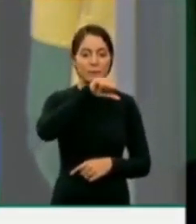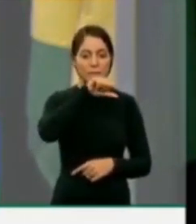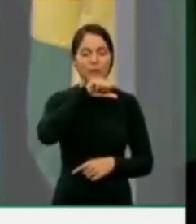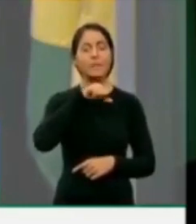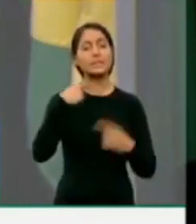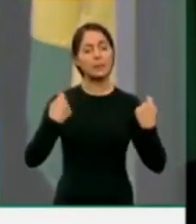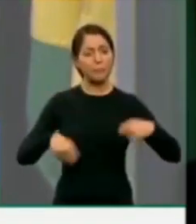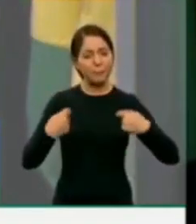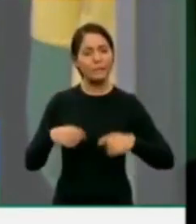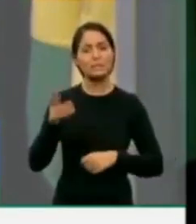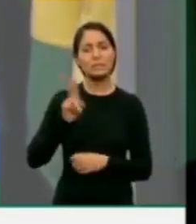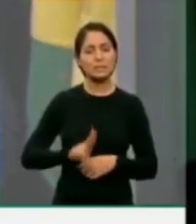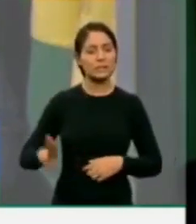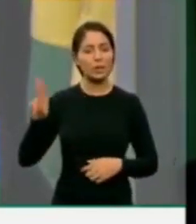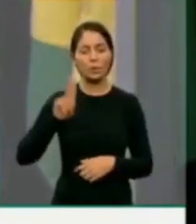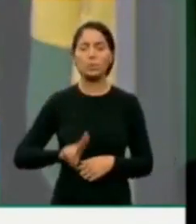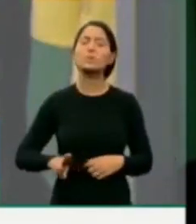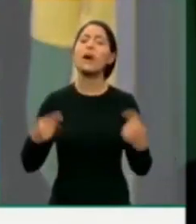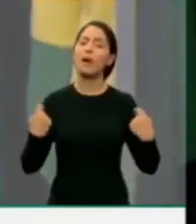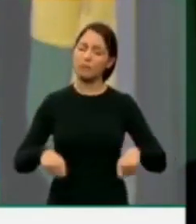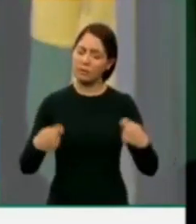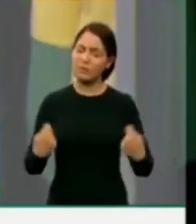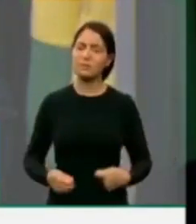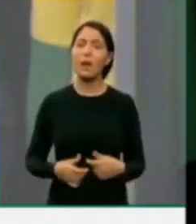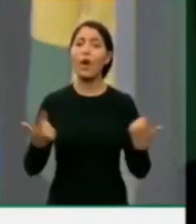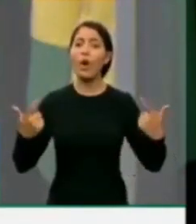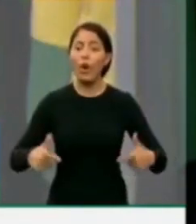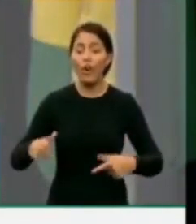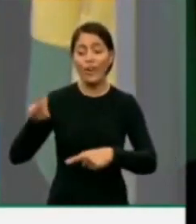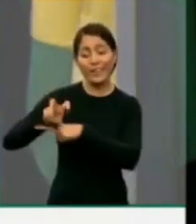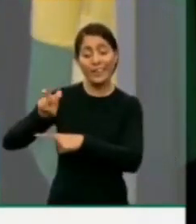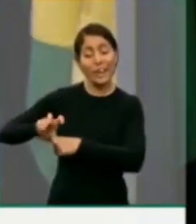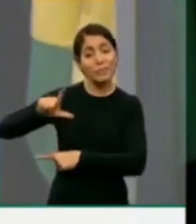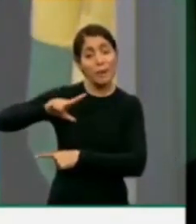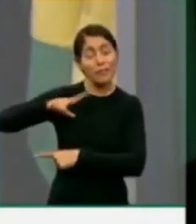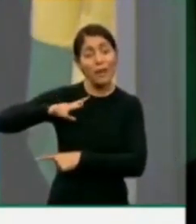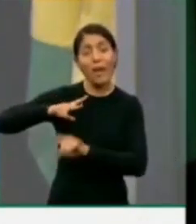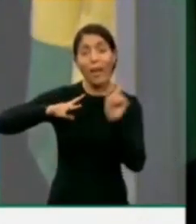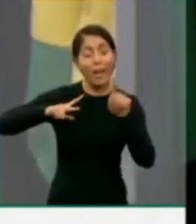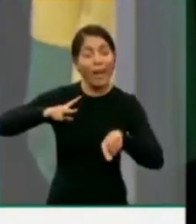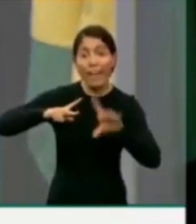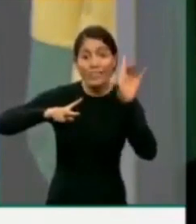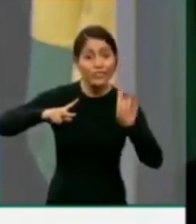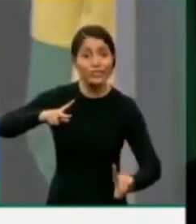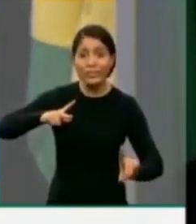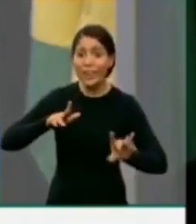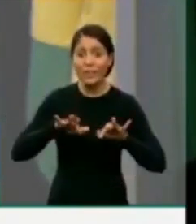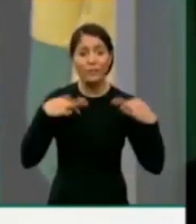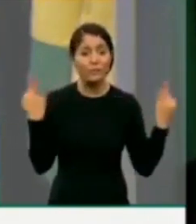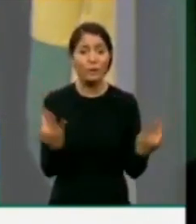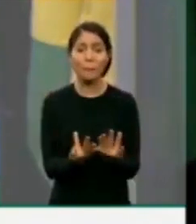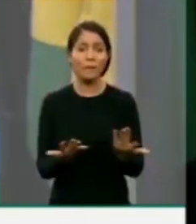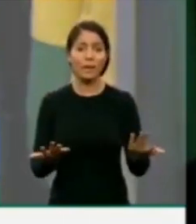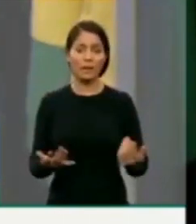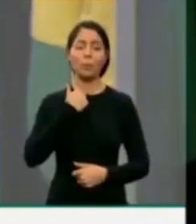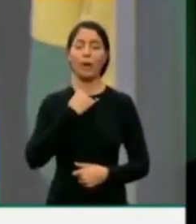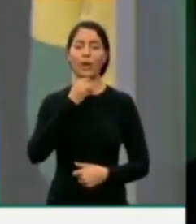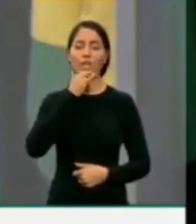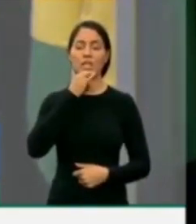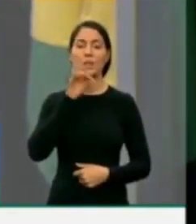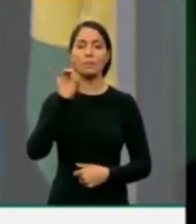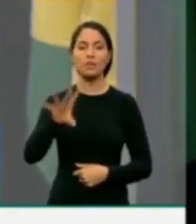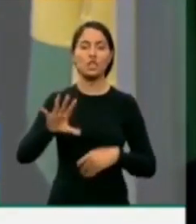elas possam utilizar até mesmo em creches particulares. Isso deve ser um direito da família não deixar engessado para